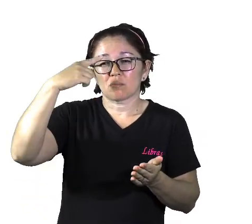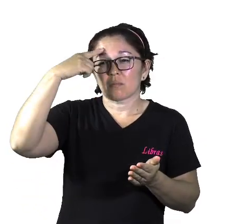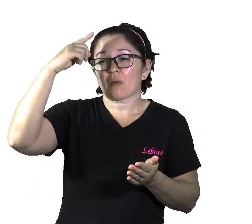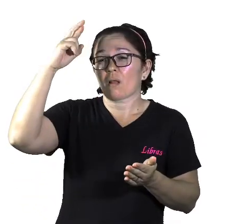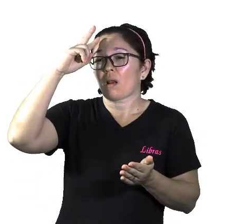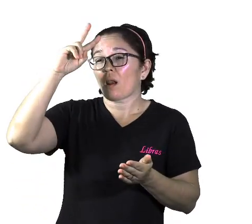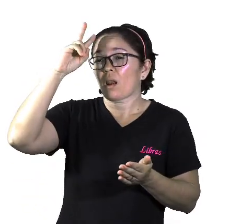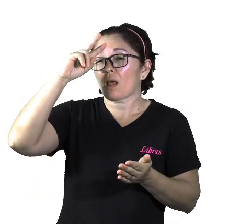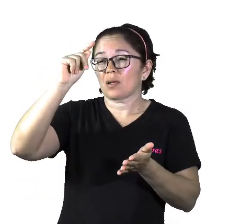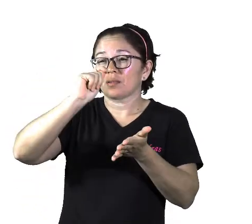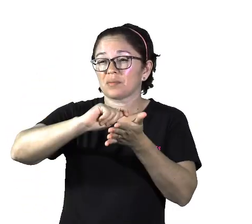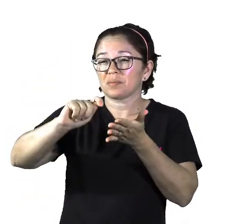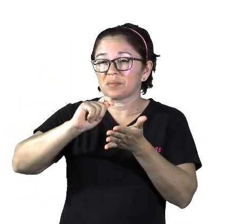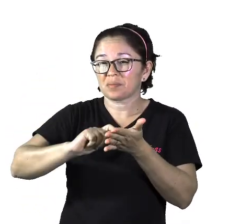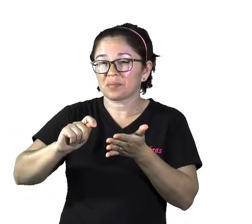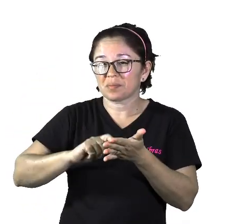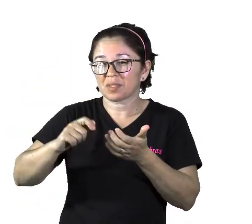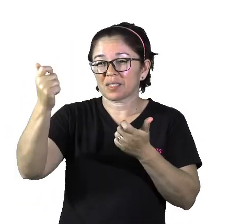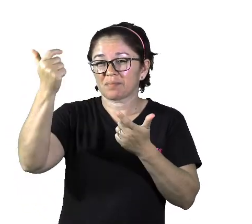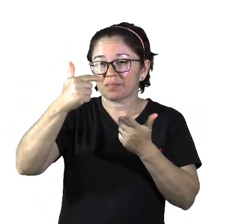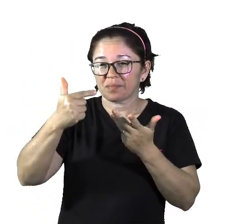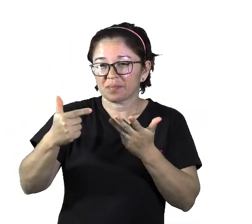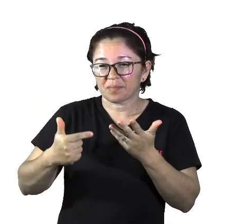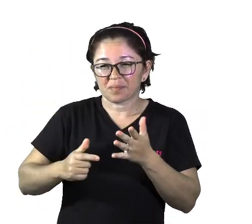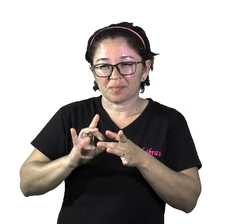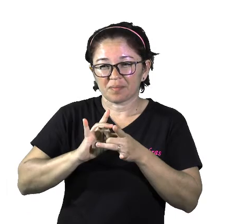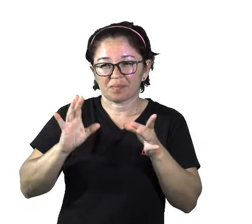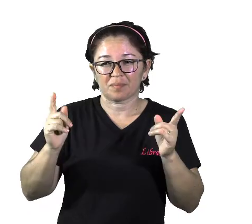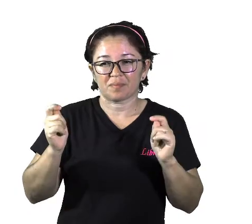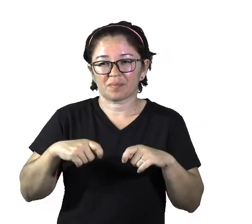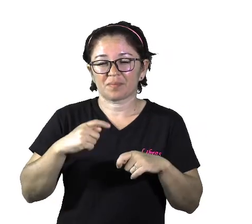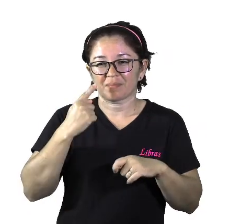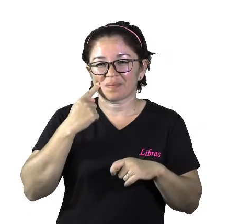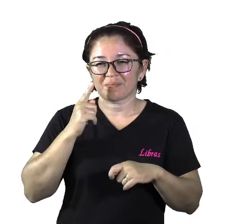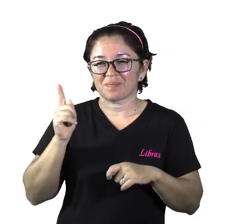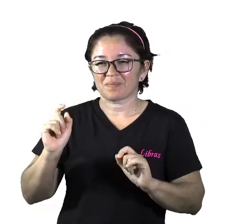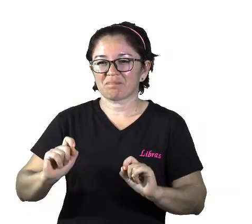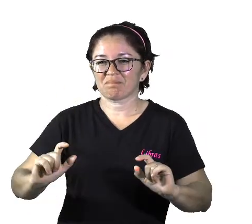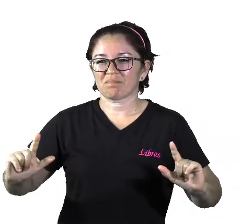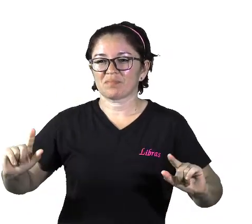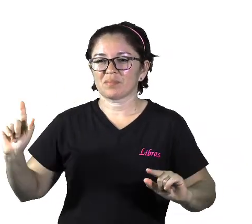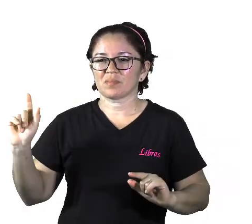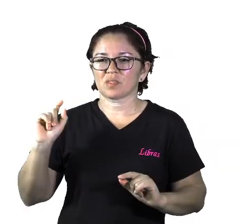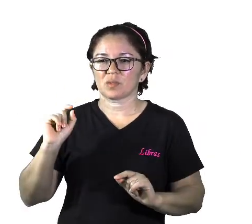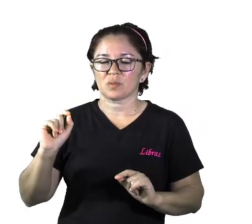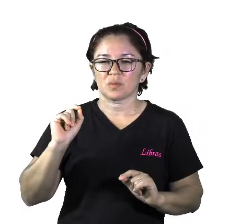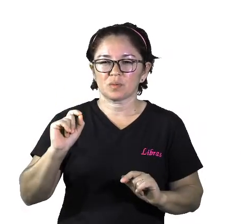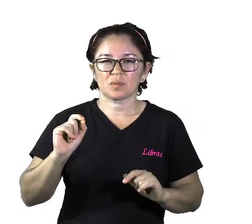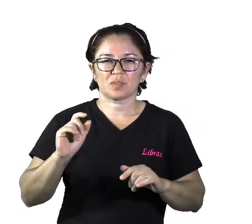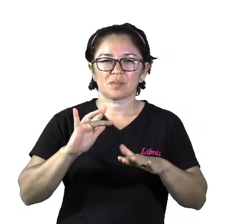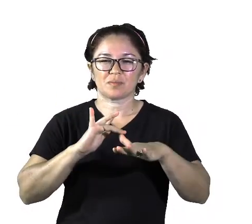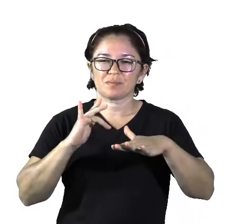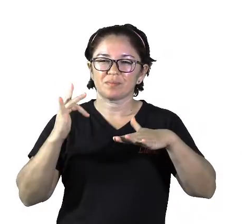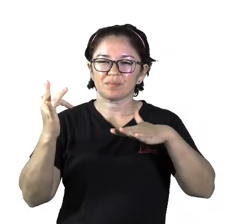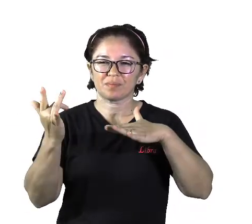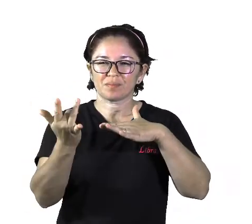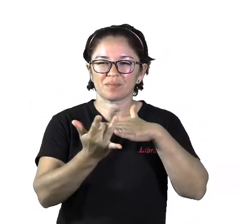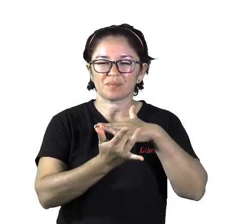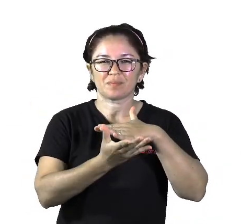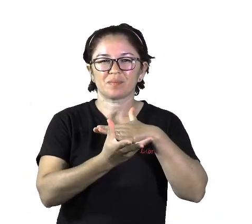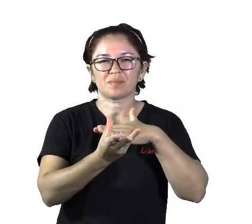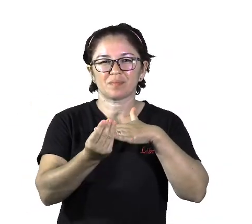A gente tem aí nessa imagem, representando várias redes sociais, que a gente pode